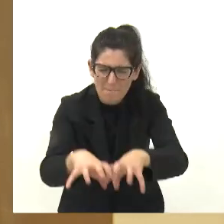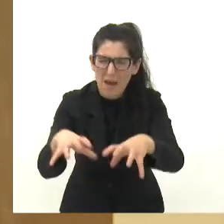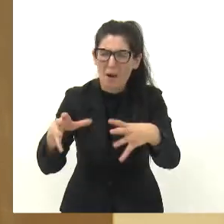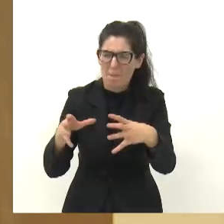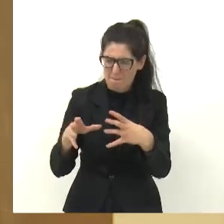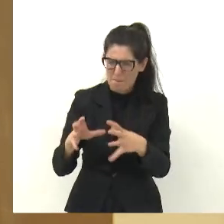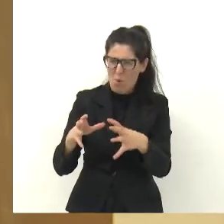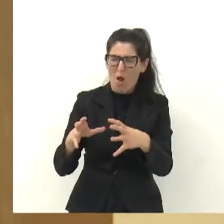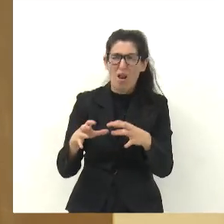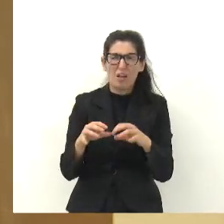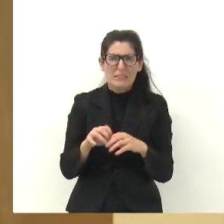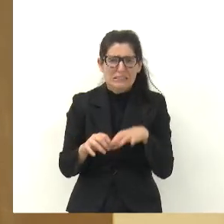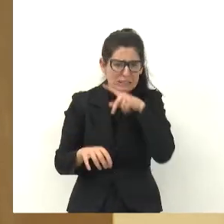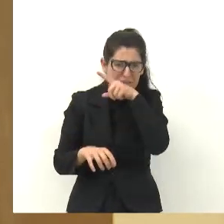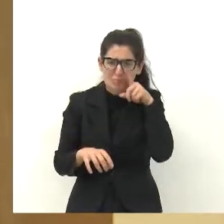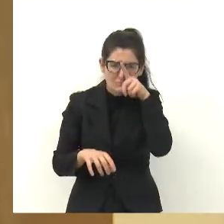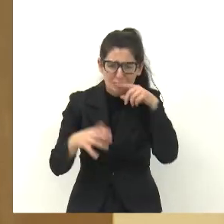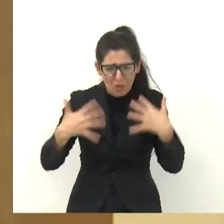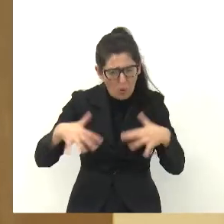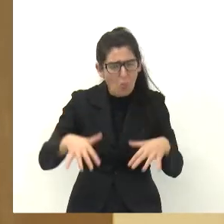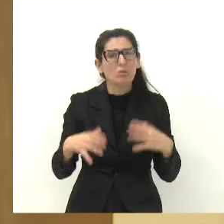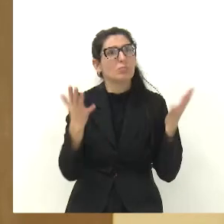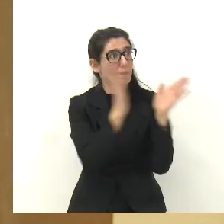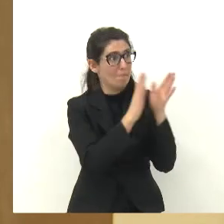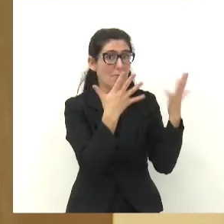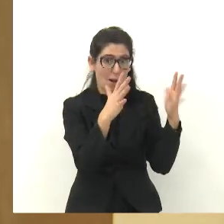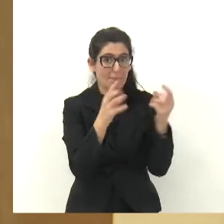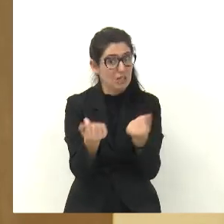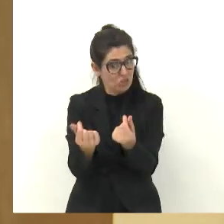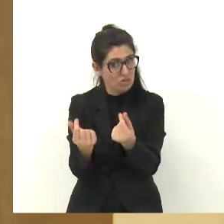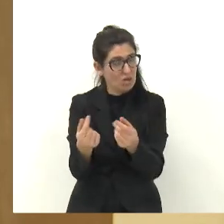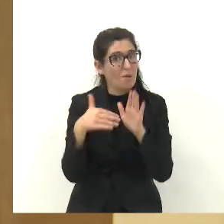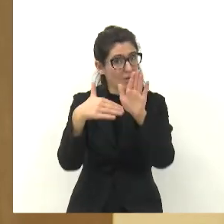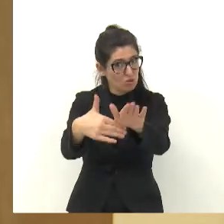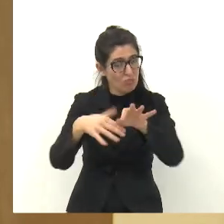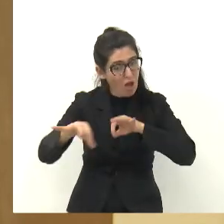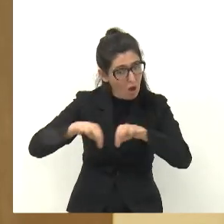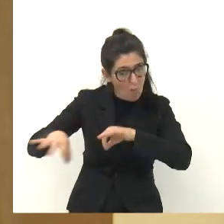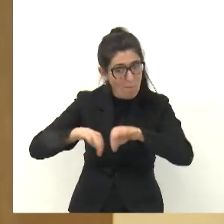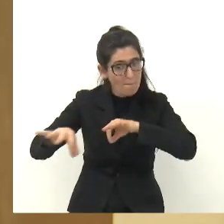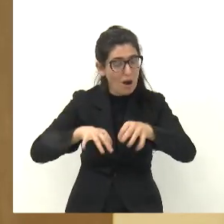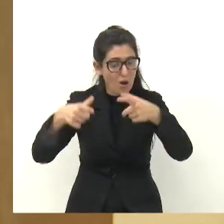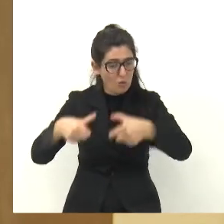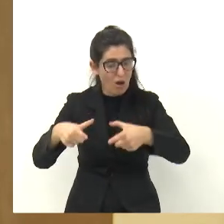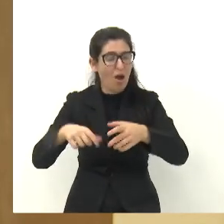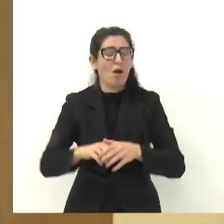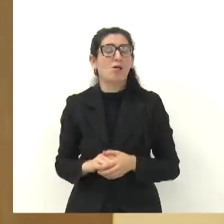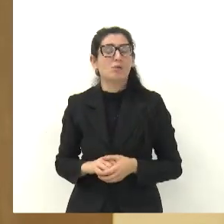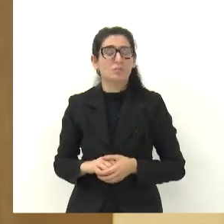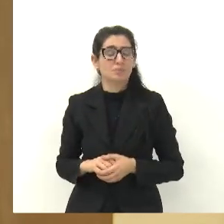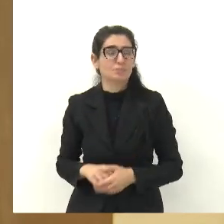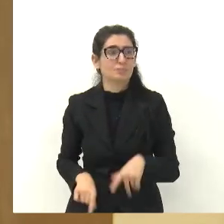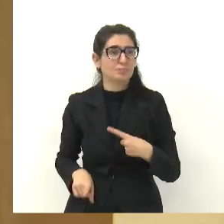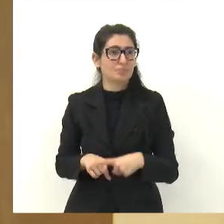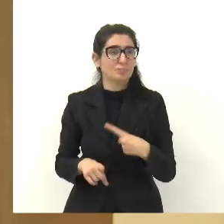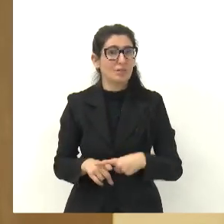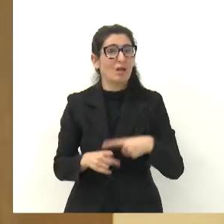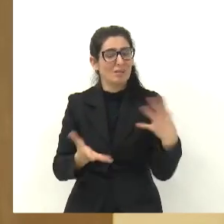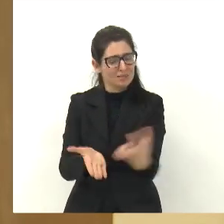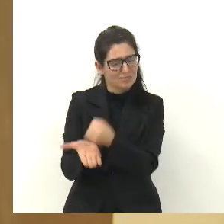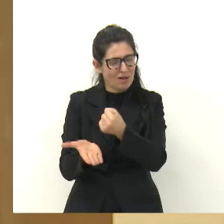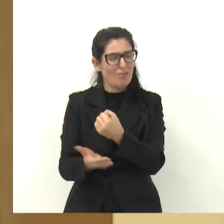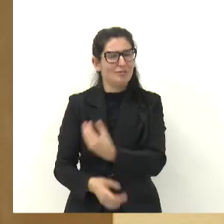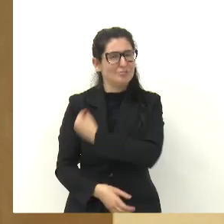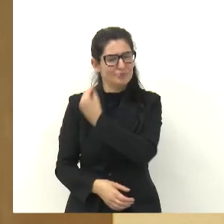te agradecer Juarez, parabéns, eu falo que eu fico muito contente de ver, porque ali você já está salvando vida,